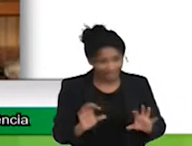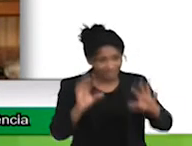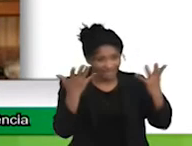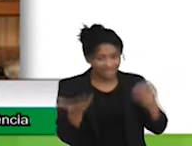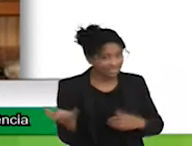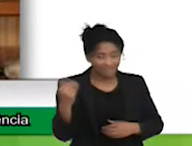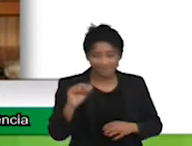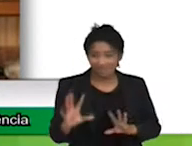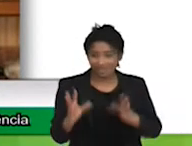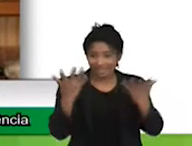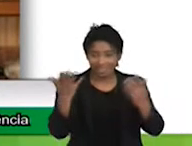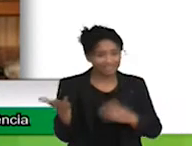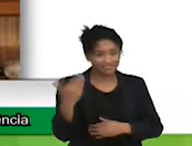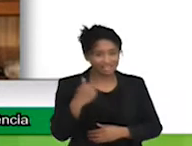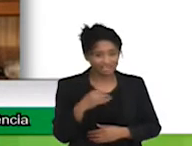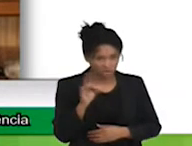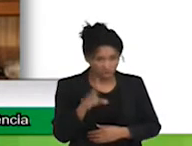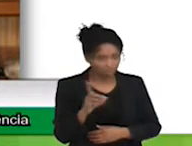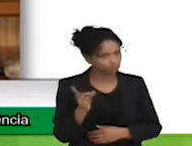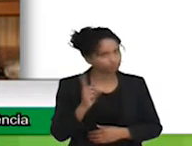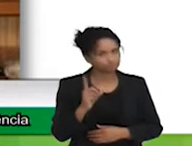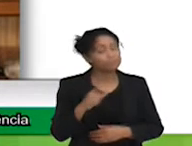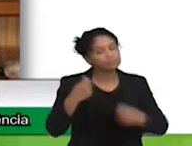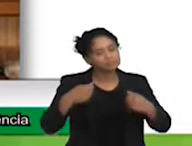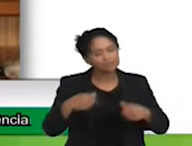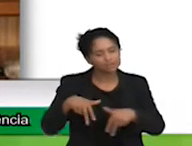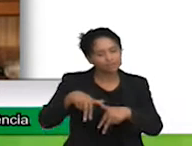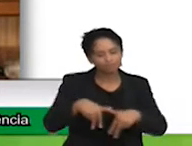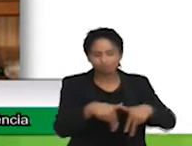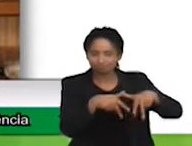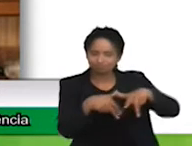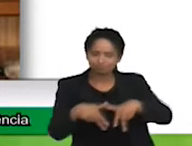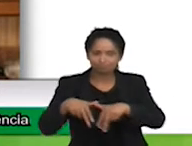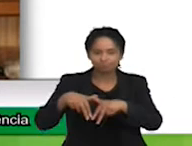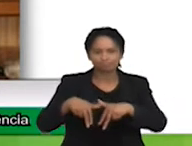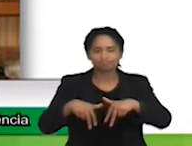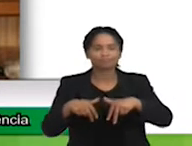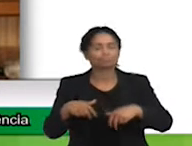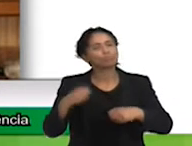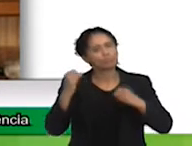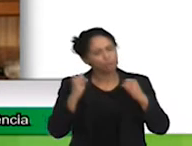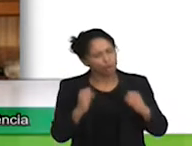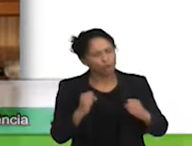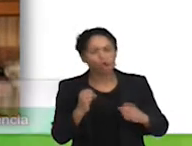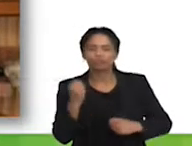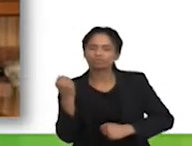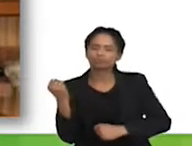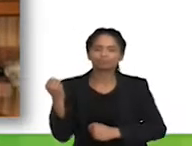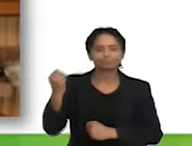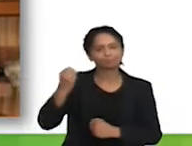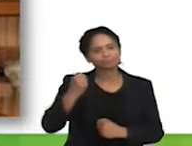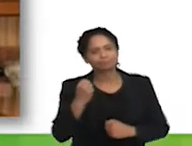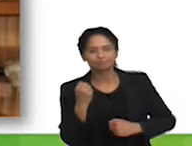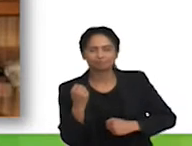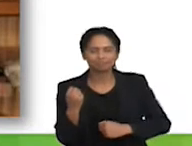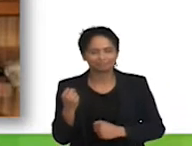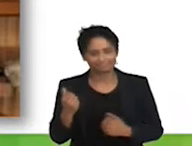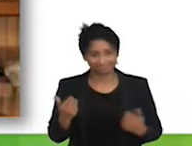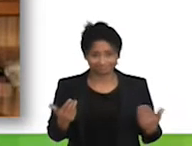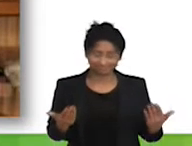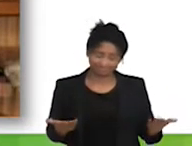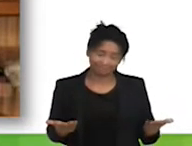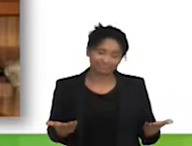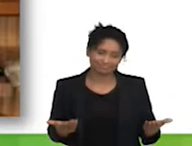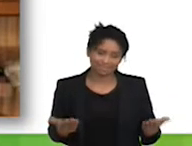frase. Para ela, para a Maria Tereza Mantuan, a escola inclusiva, na escola inclusiva, os